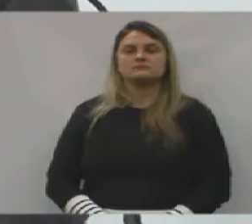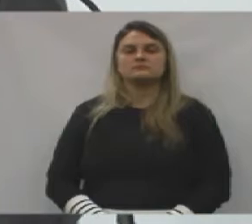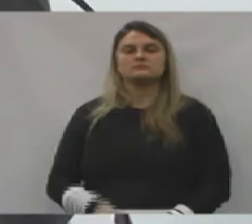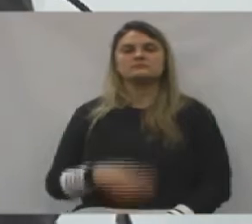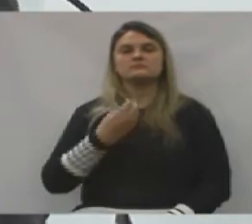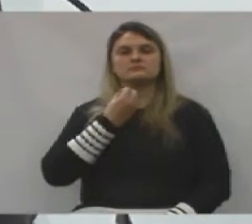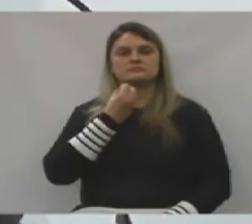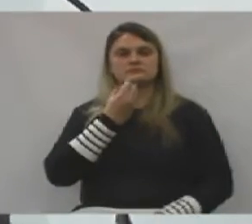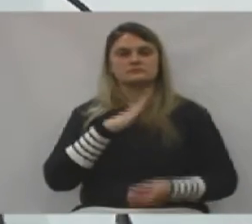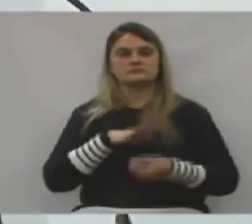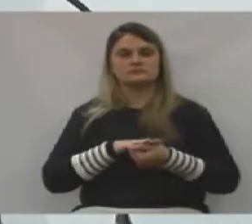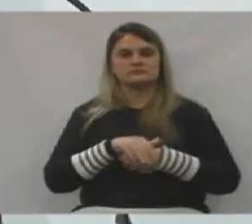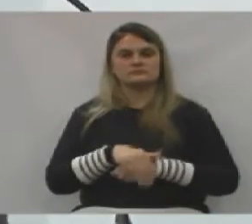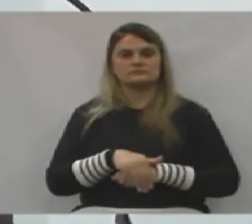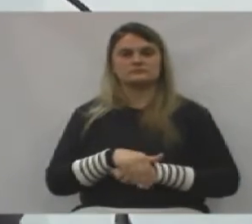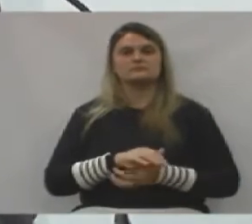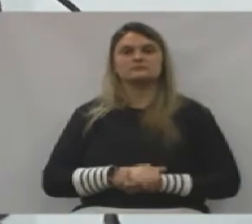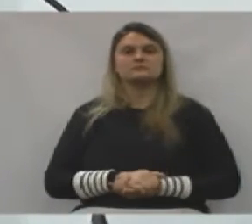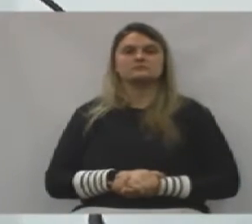Boa noite,